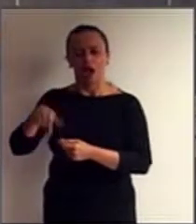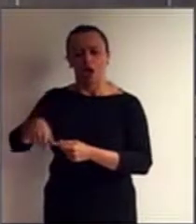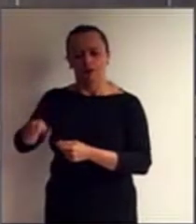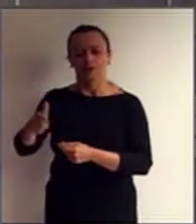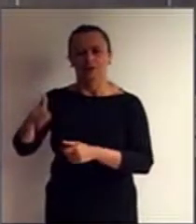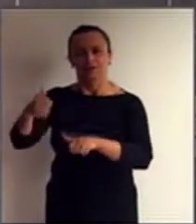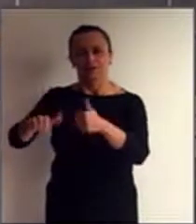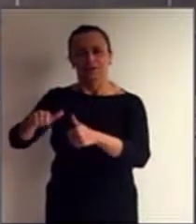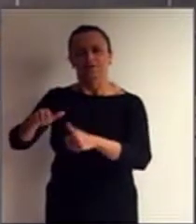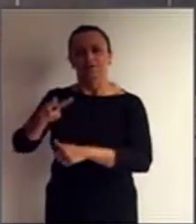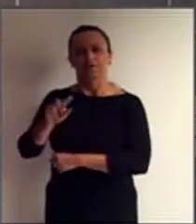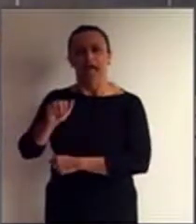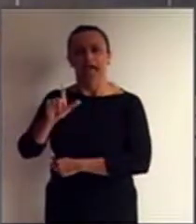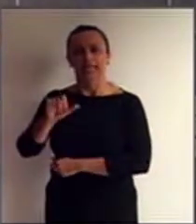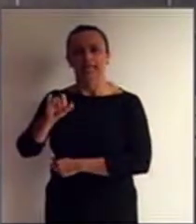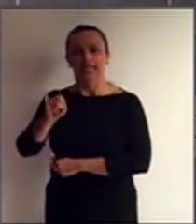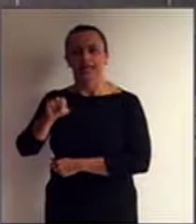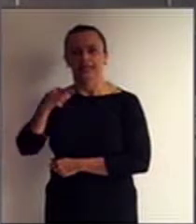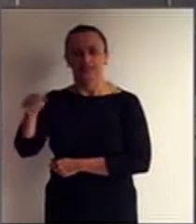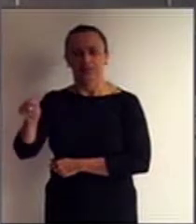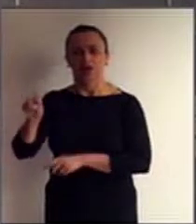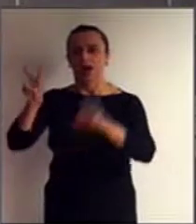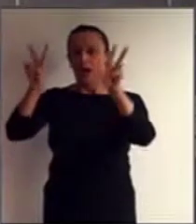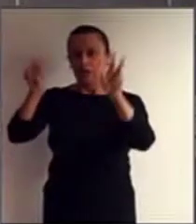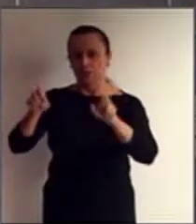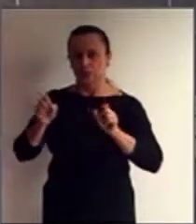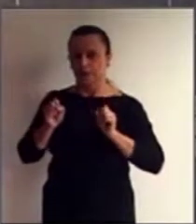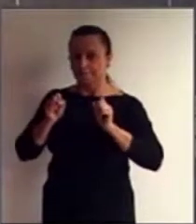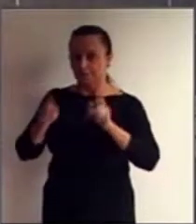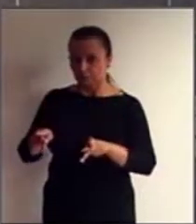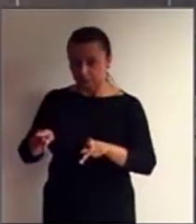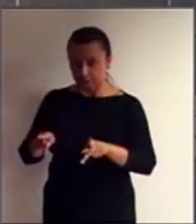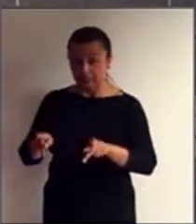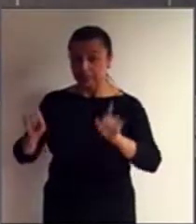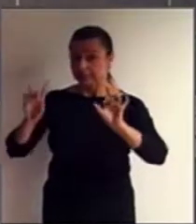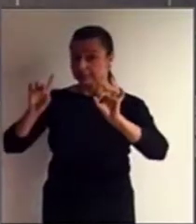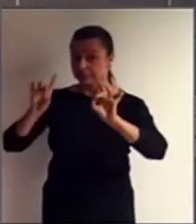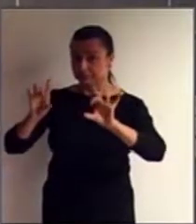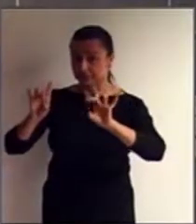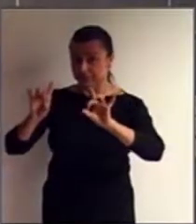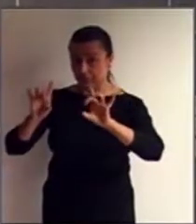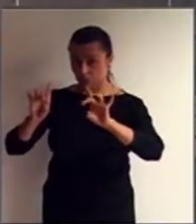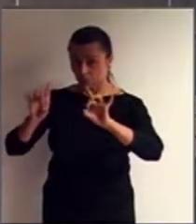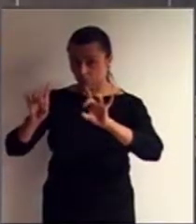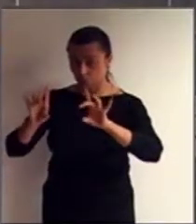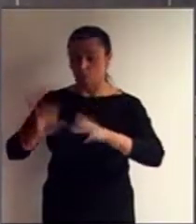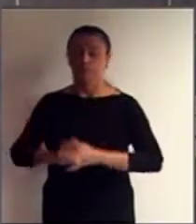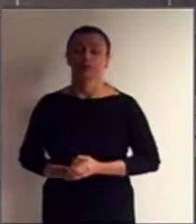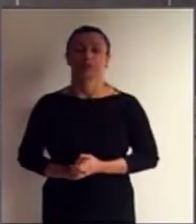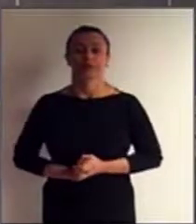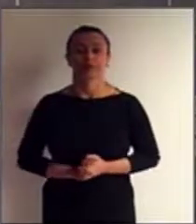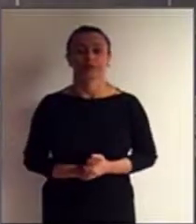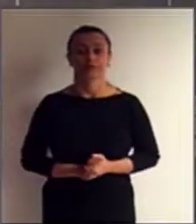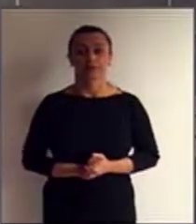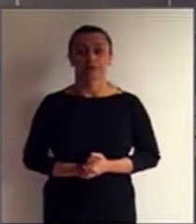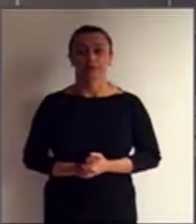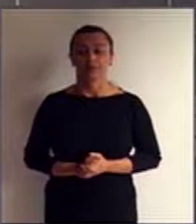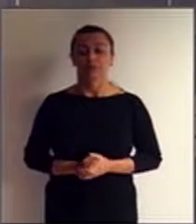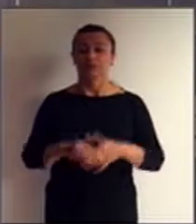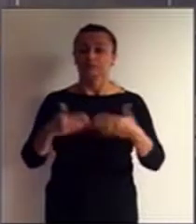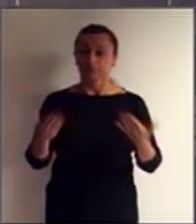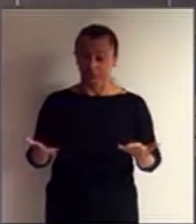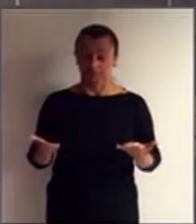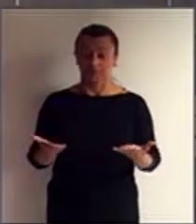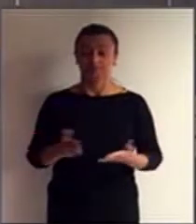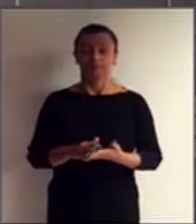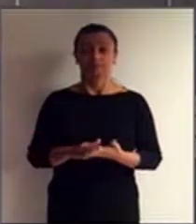que trata da aposentadoria especial. Pois, muito bem. É bom que